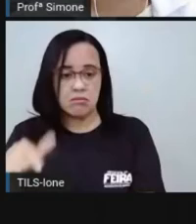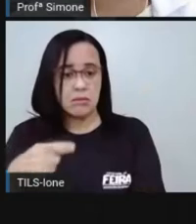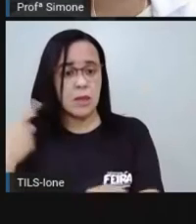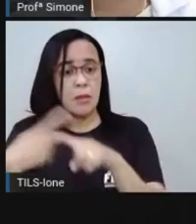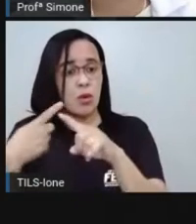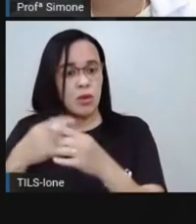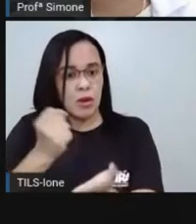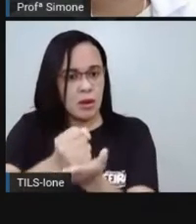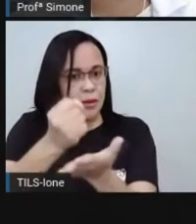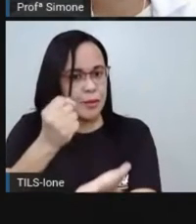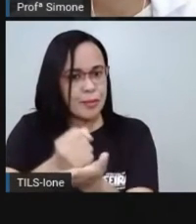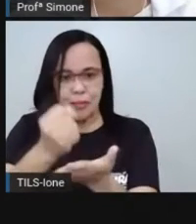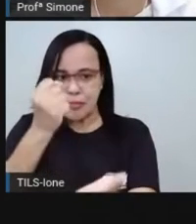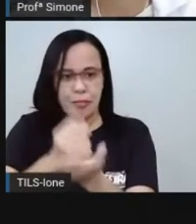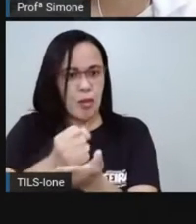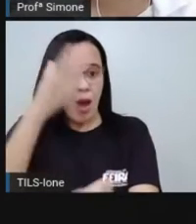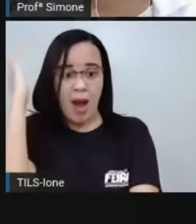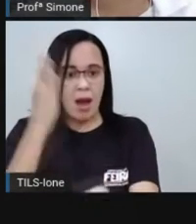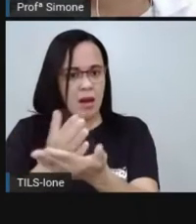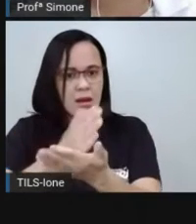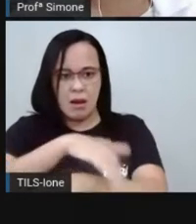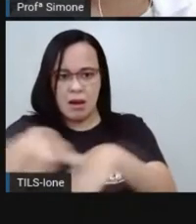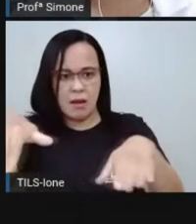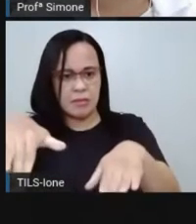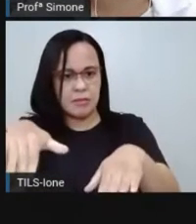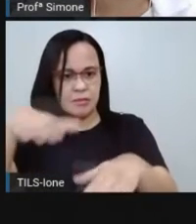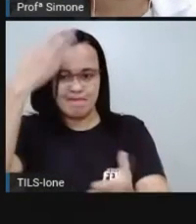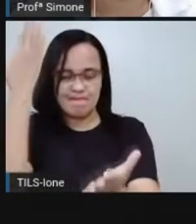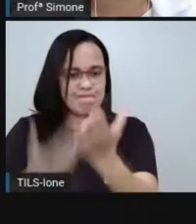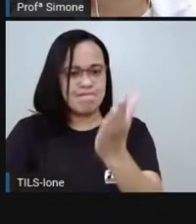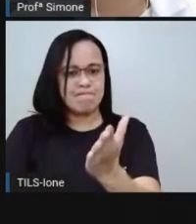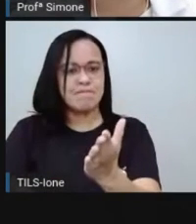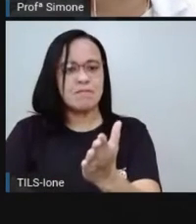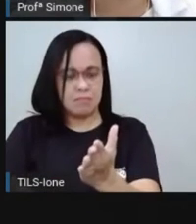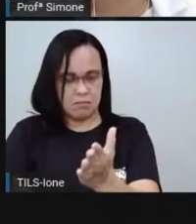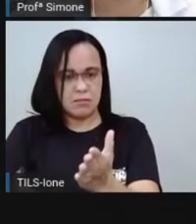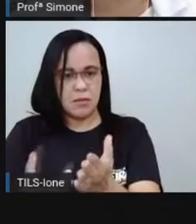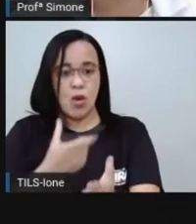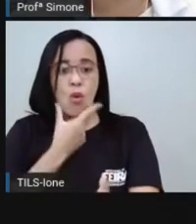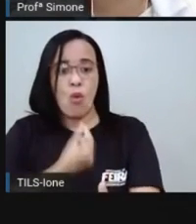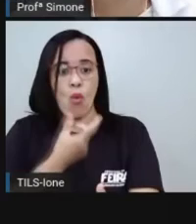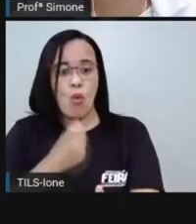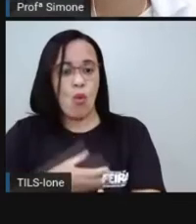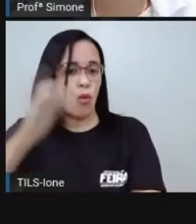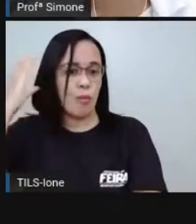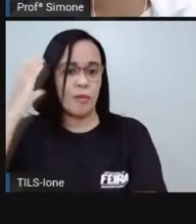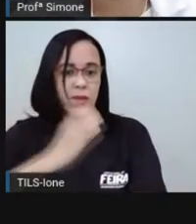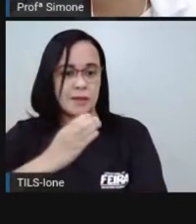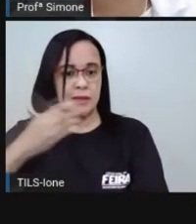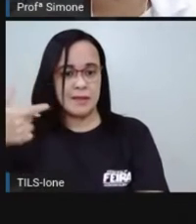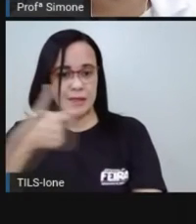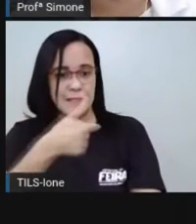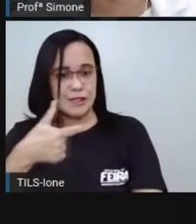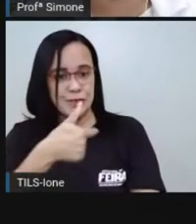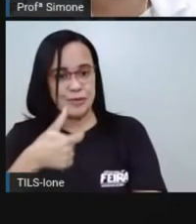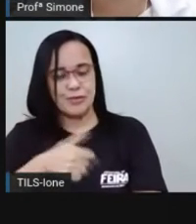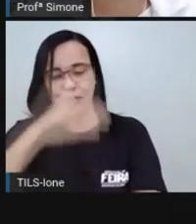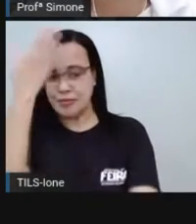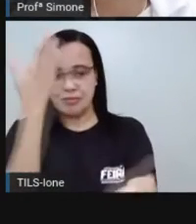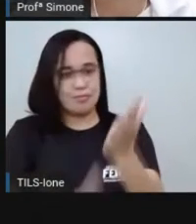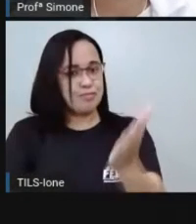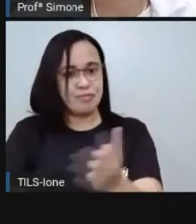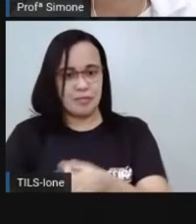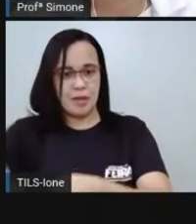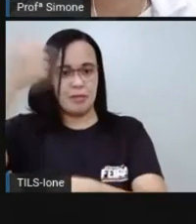chega o fatídico dia em que o exército favorável ao movimento republicano dá um golpe de Estado